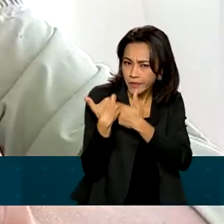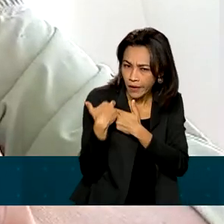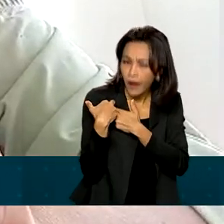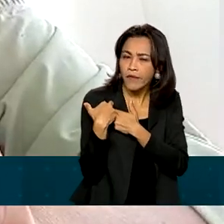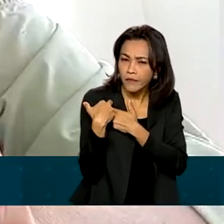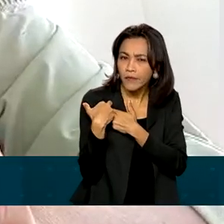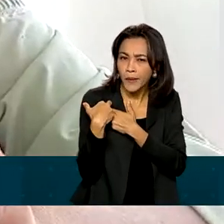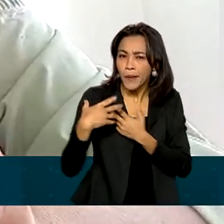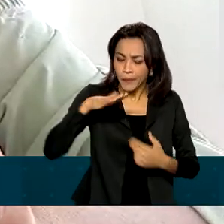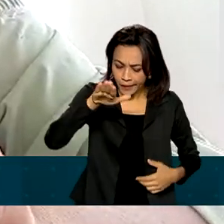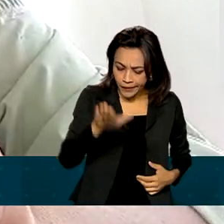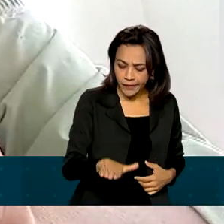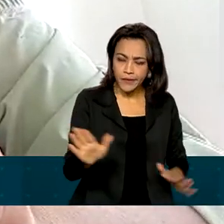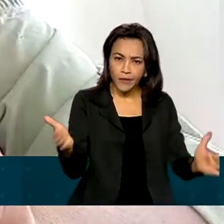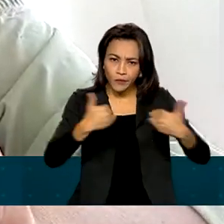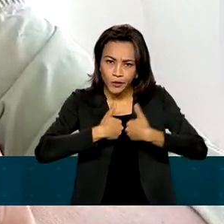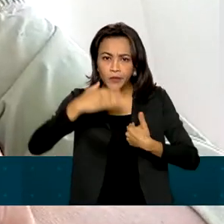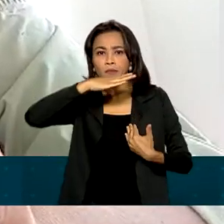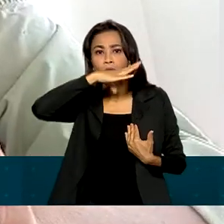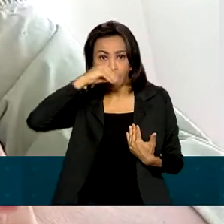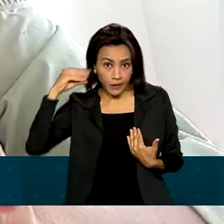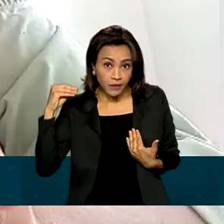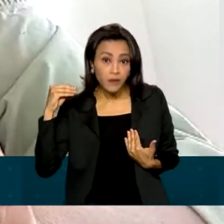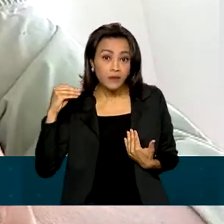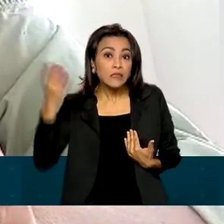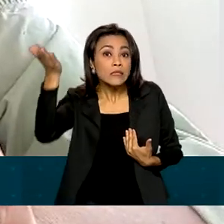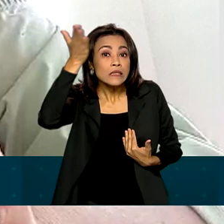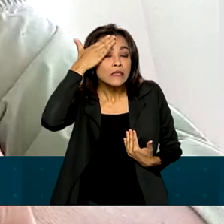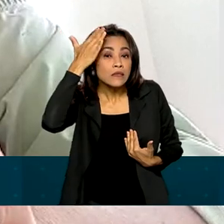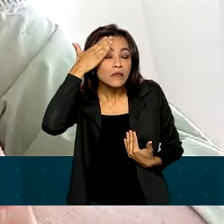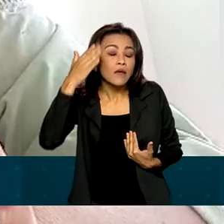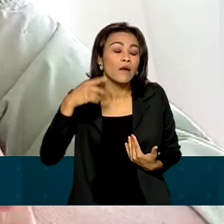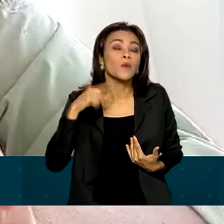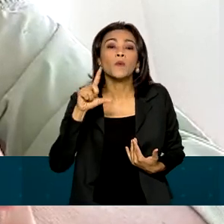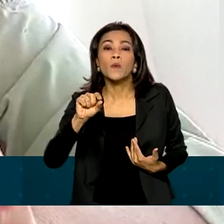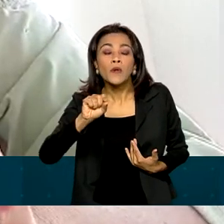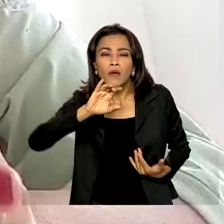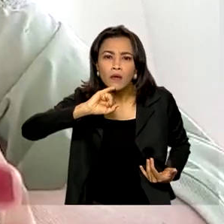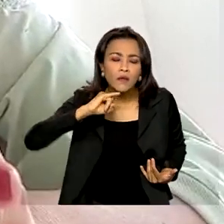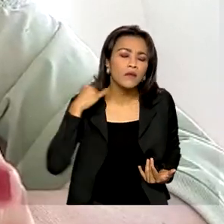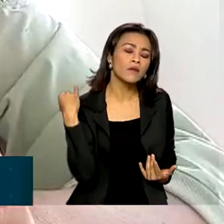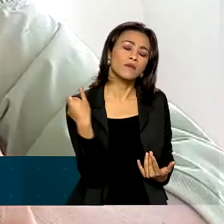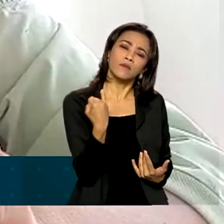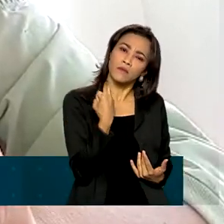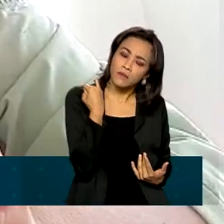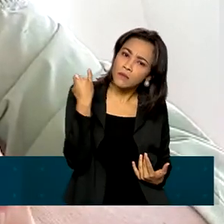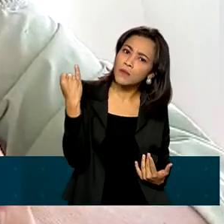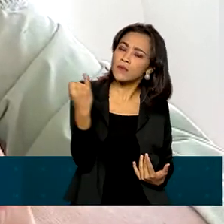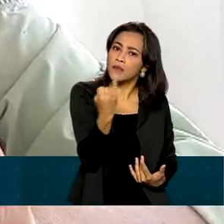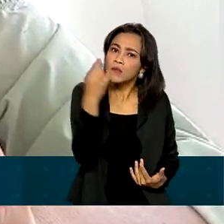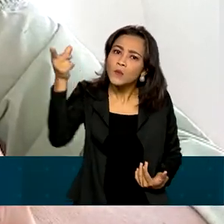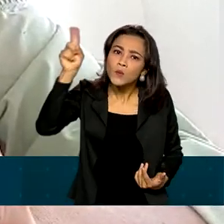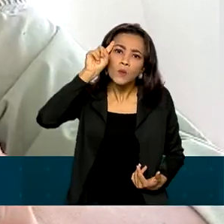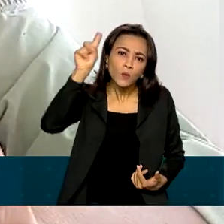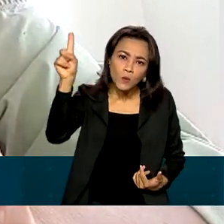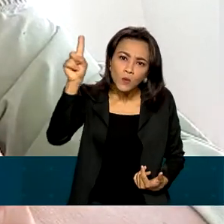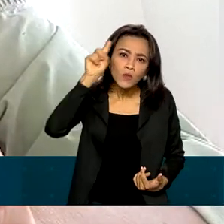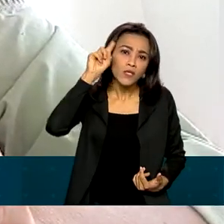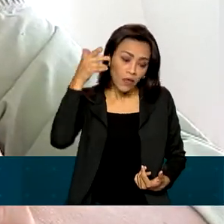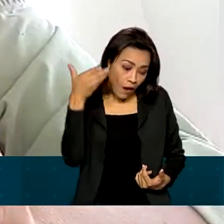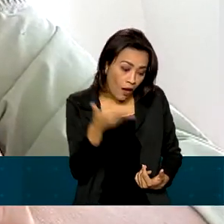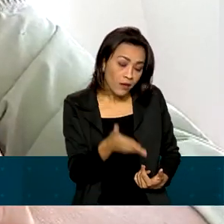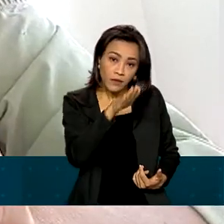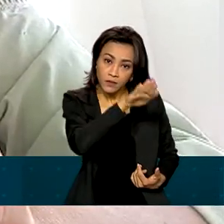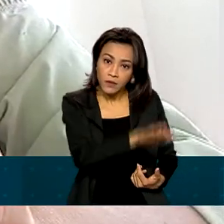criança autista, por um adolescente, enfim, sabe o quão é importante todos os dias eles estarem nessa